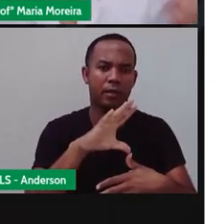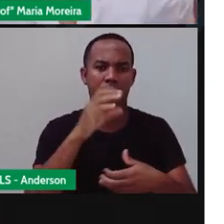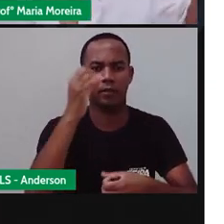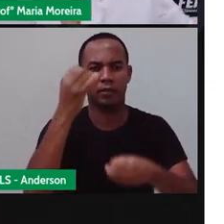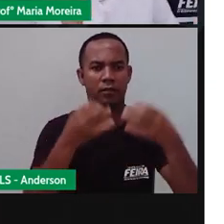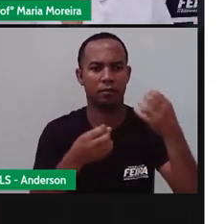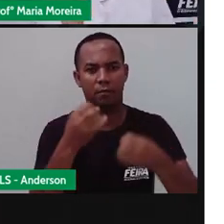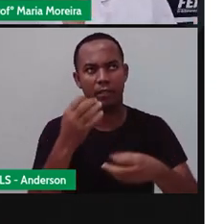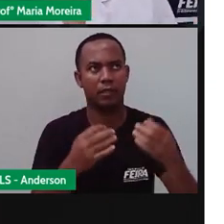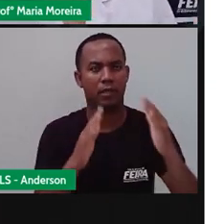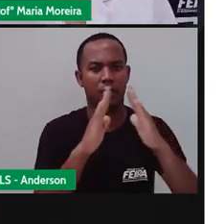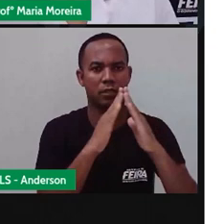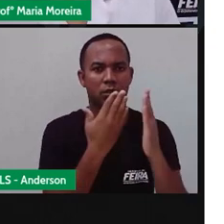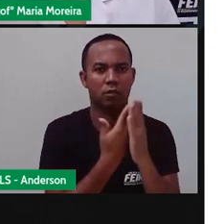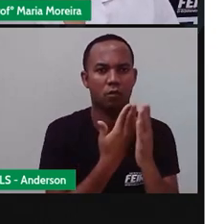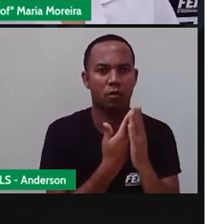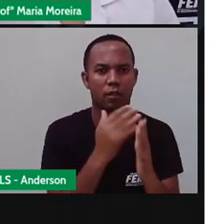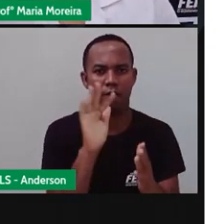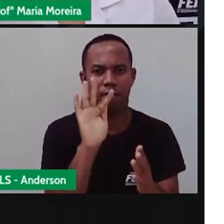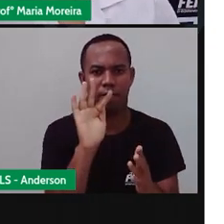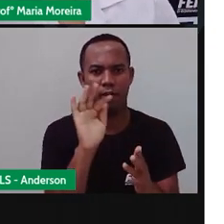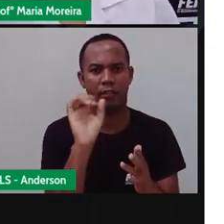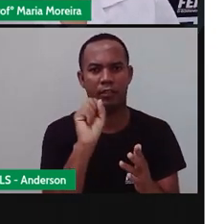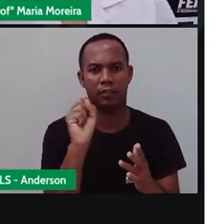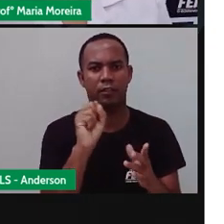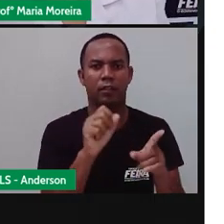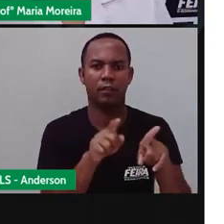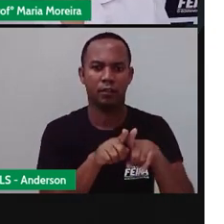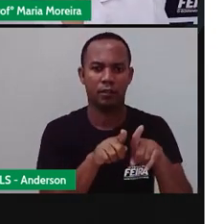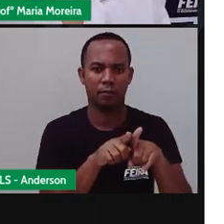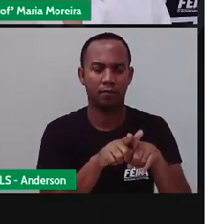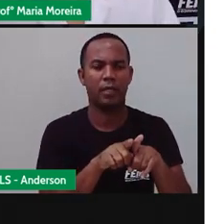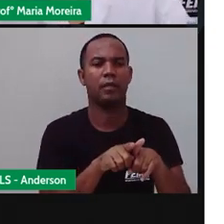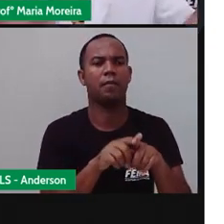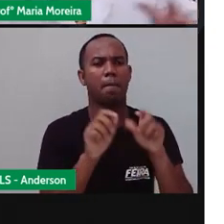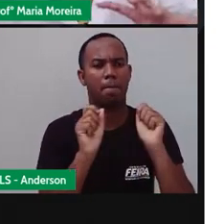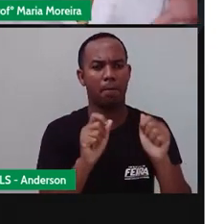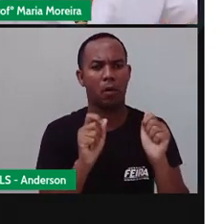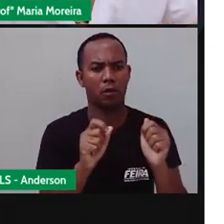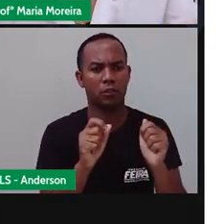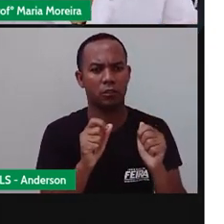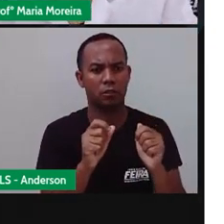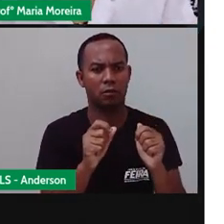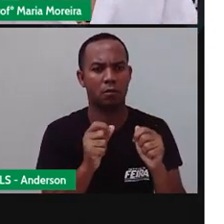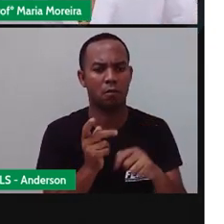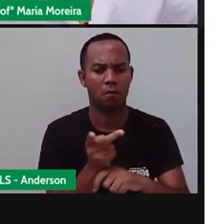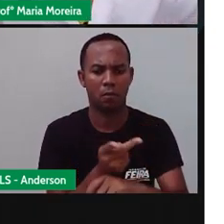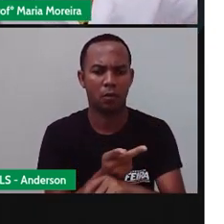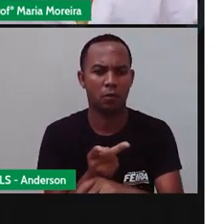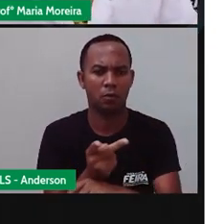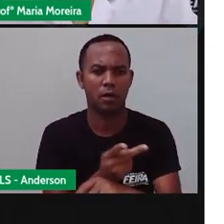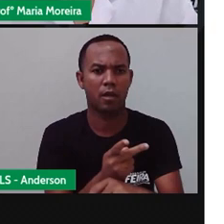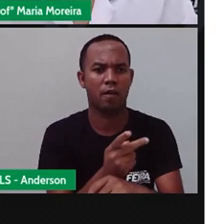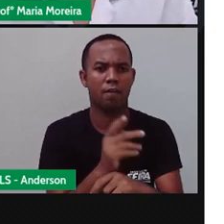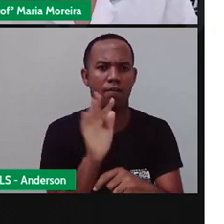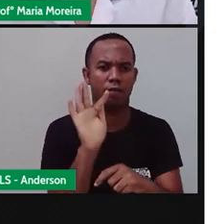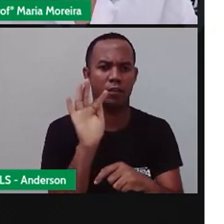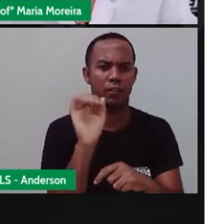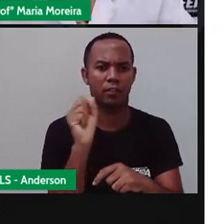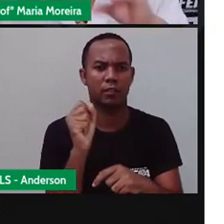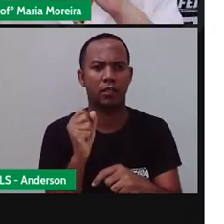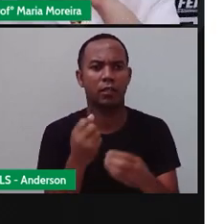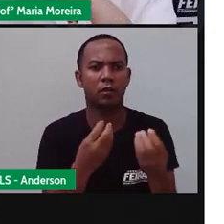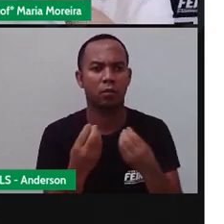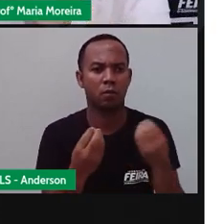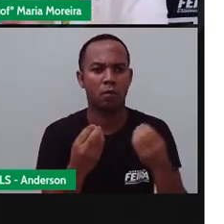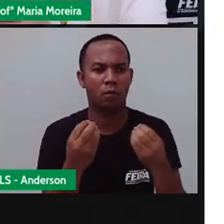escolas de Feira de Santana, então eu vou mapear as escolas de Feira e descobrir onde ficam cada uma e vou fazer um mapa com elas. Aí